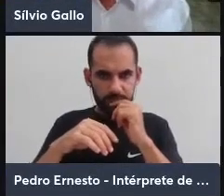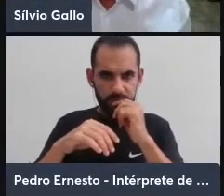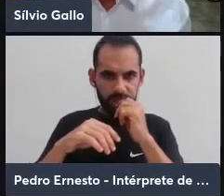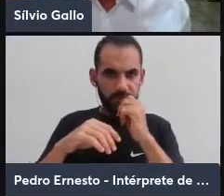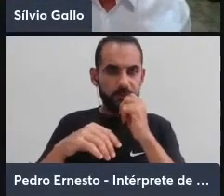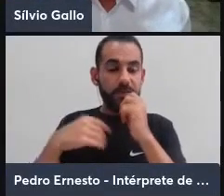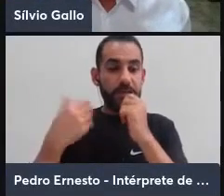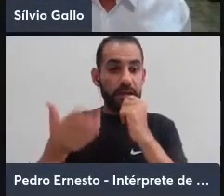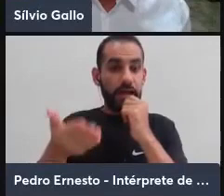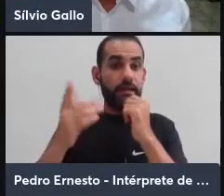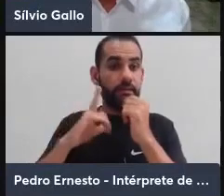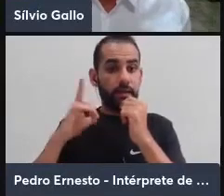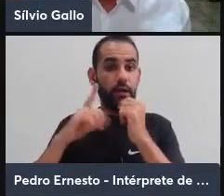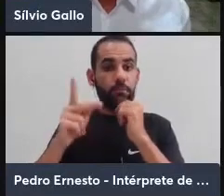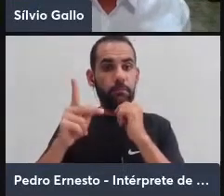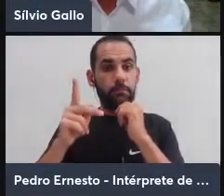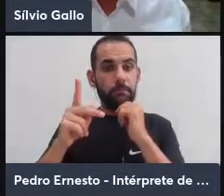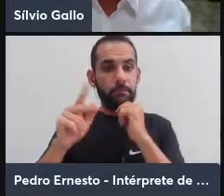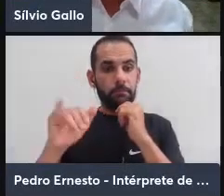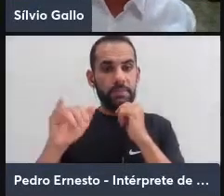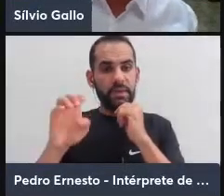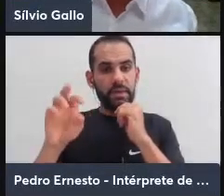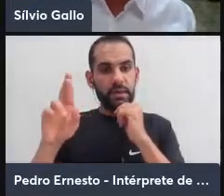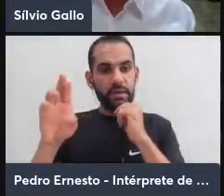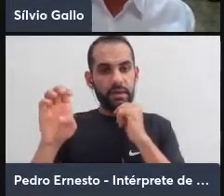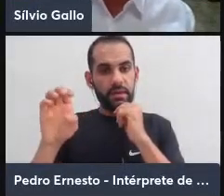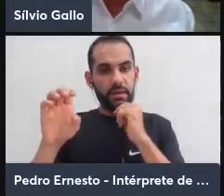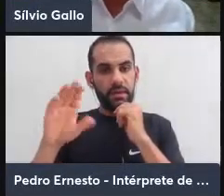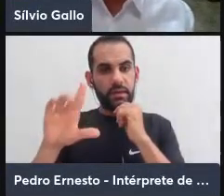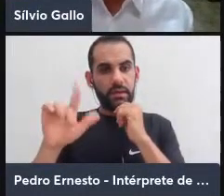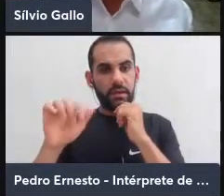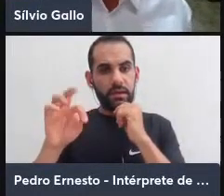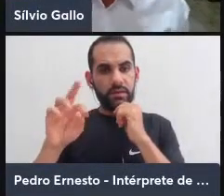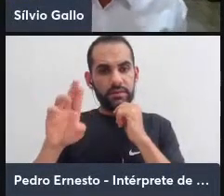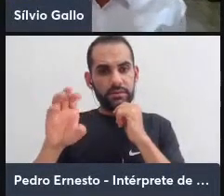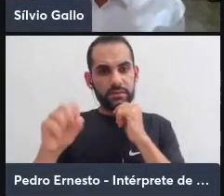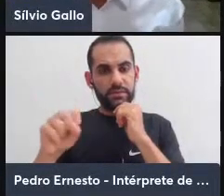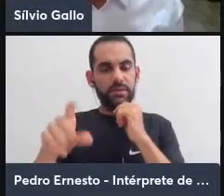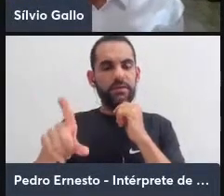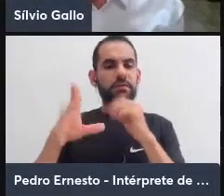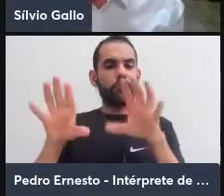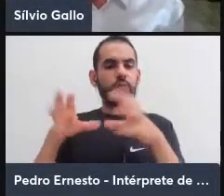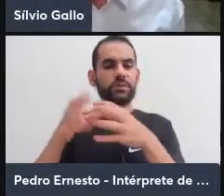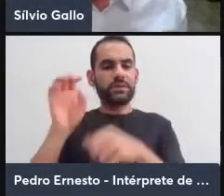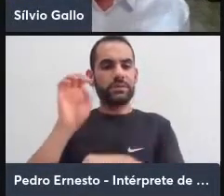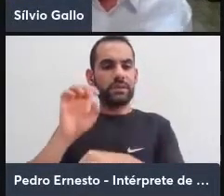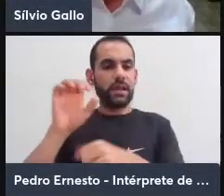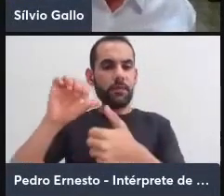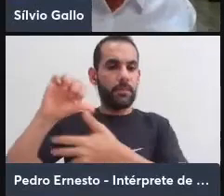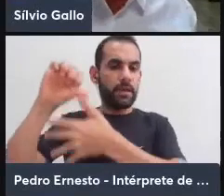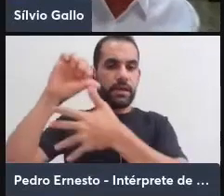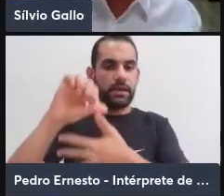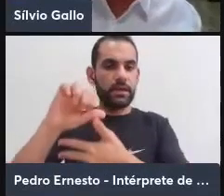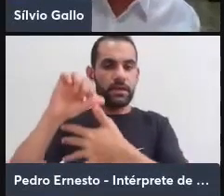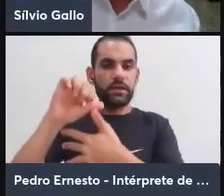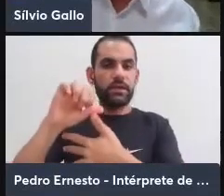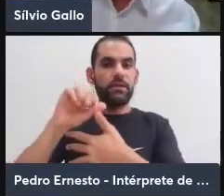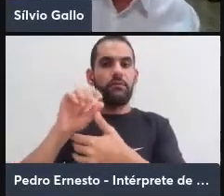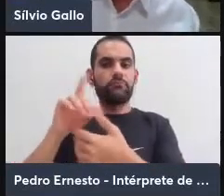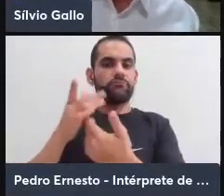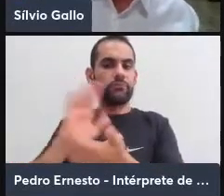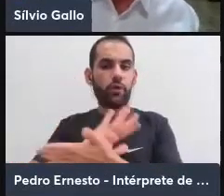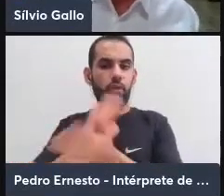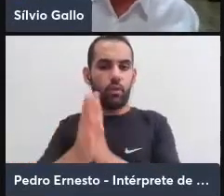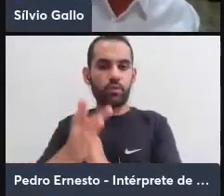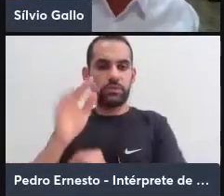em relação às comunidades aqui da América do Sul, conjurando o Estado. Mas esse outro